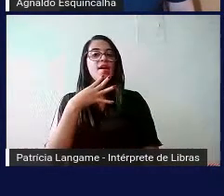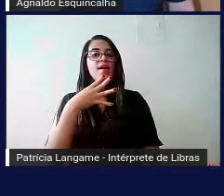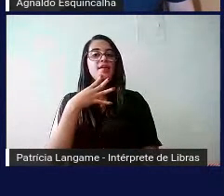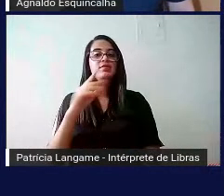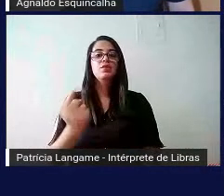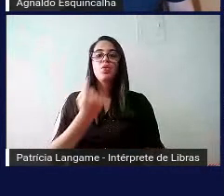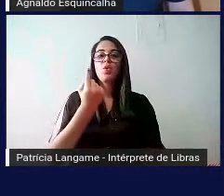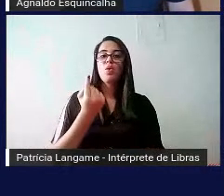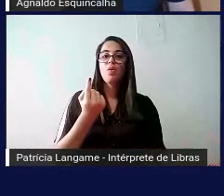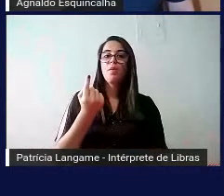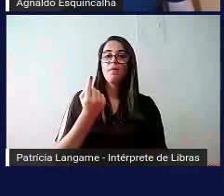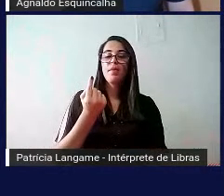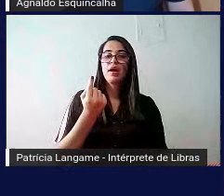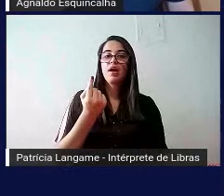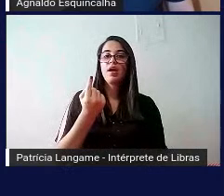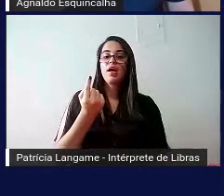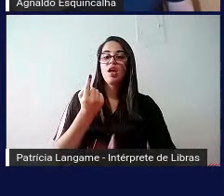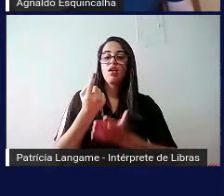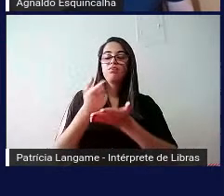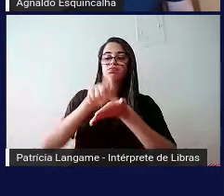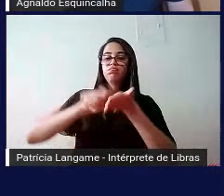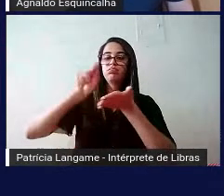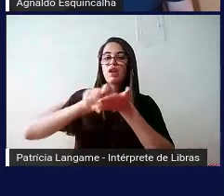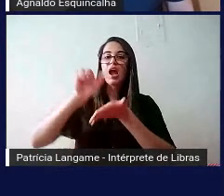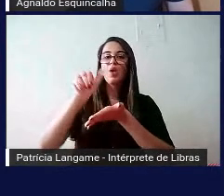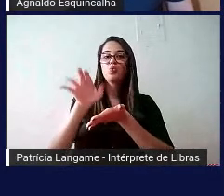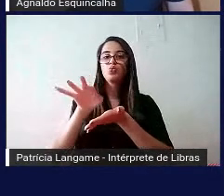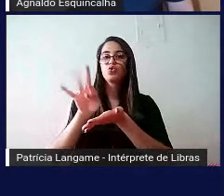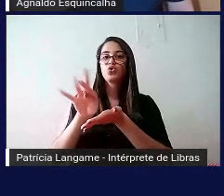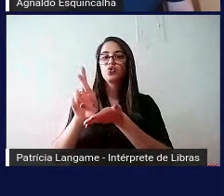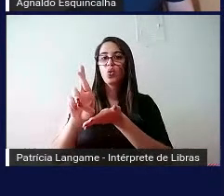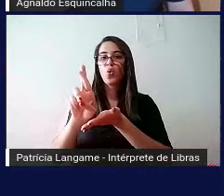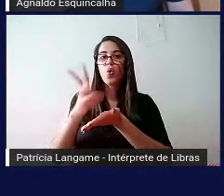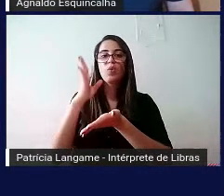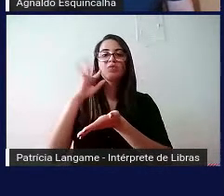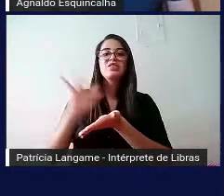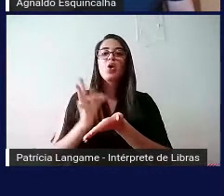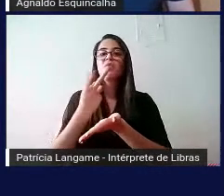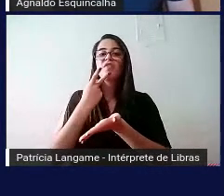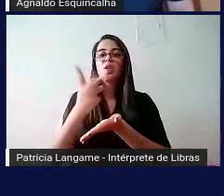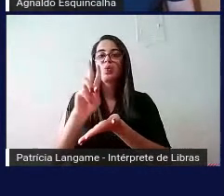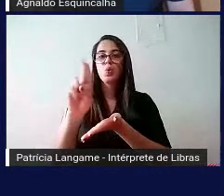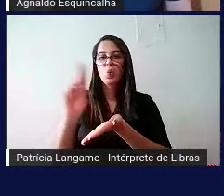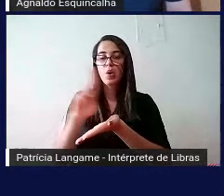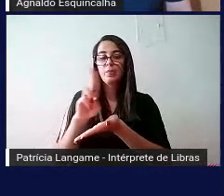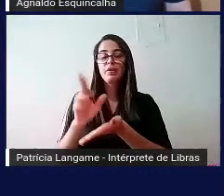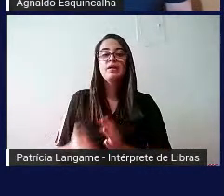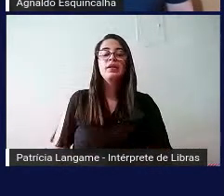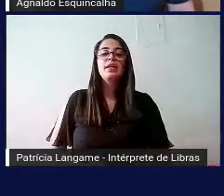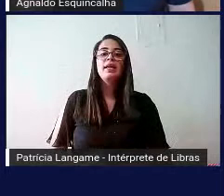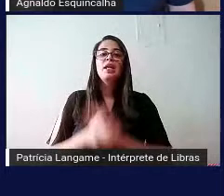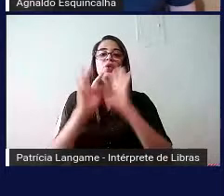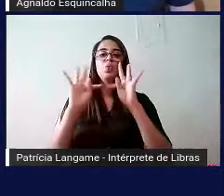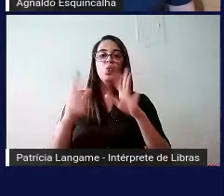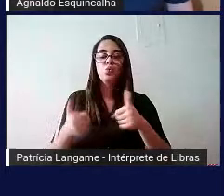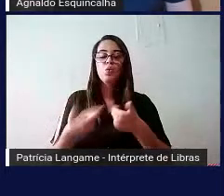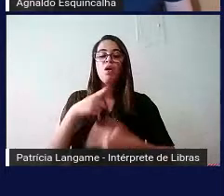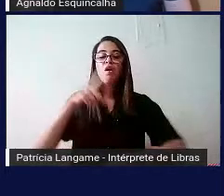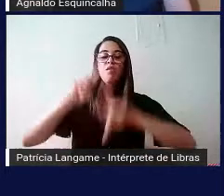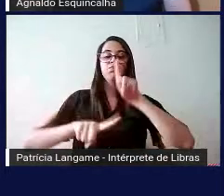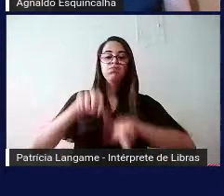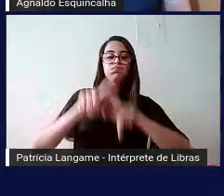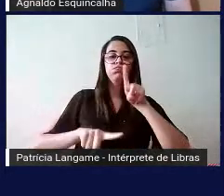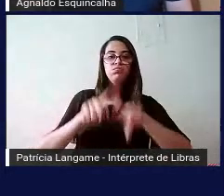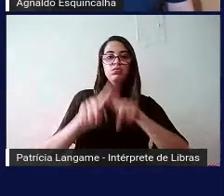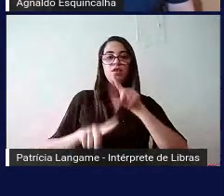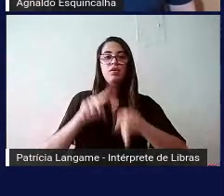é de Bersh e Tonoli, ou Tonoli, eu não sei como pronuncia esse sobrenome, diz o seguinte, todo o arsenal de recursos e serviços